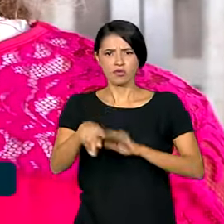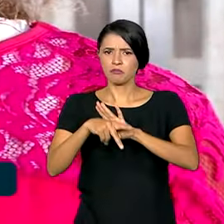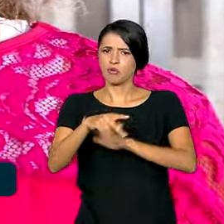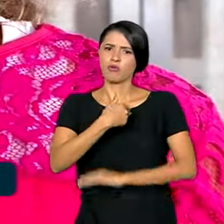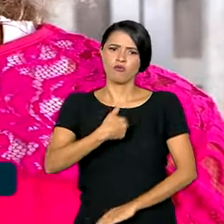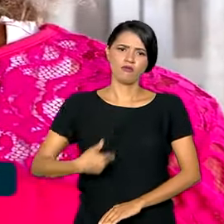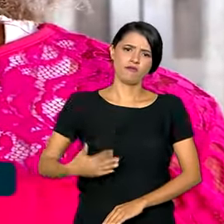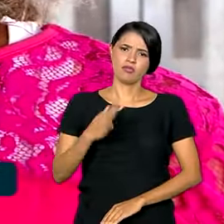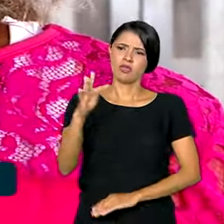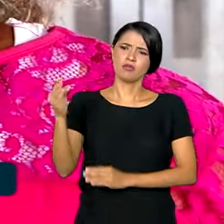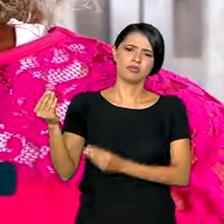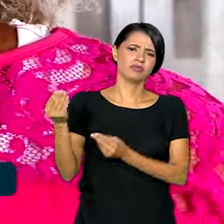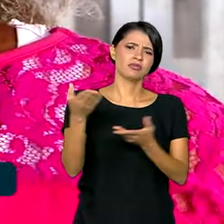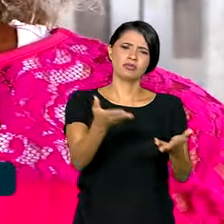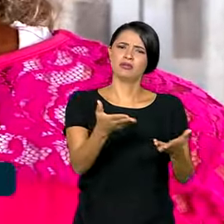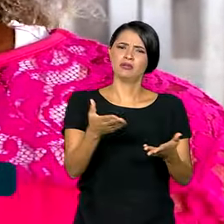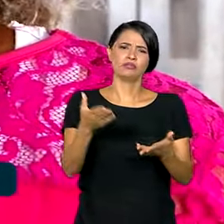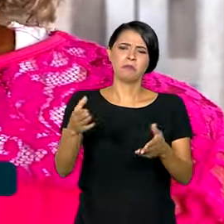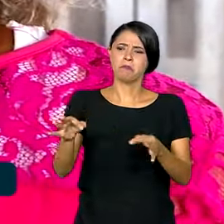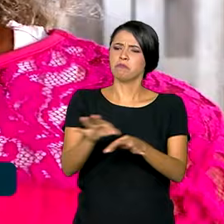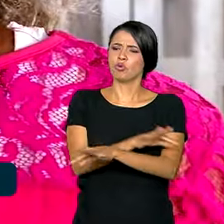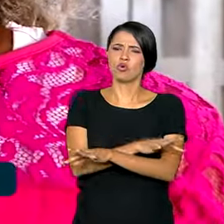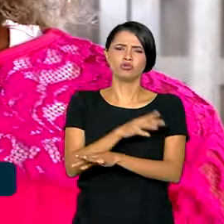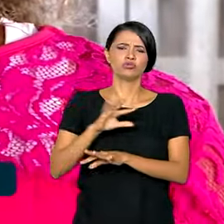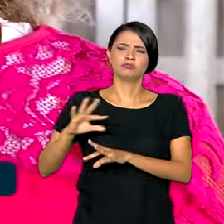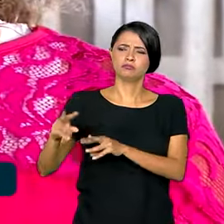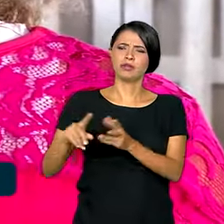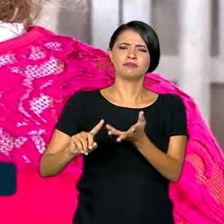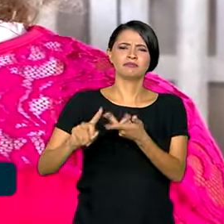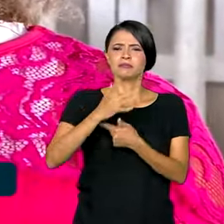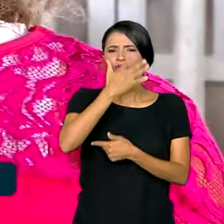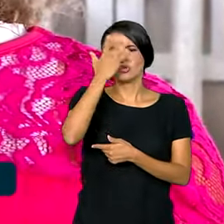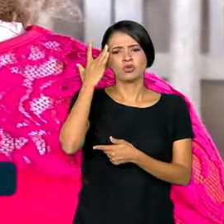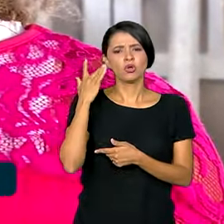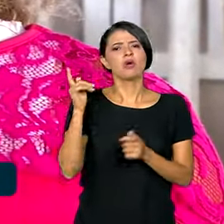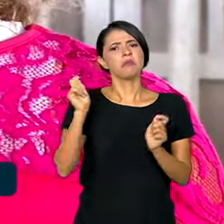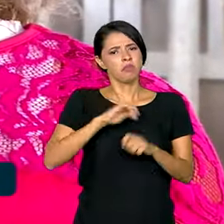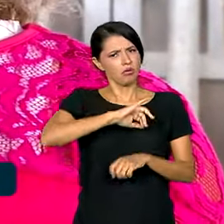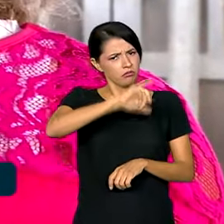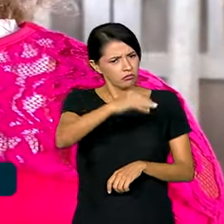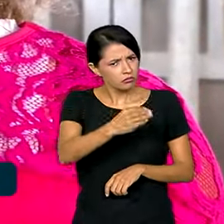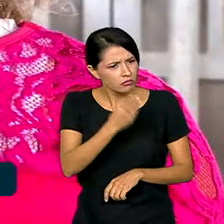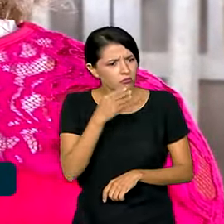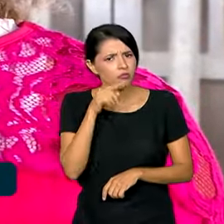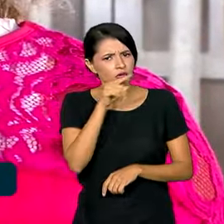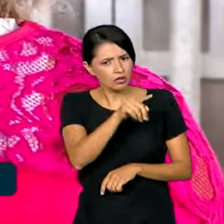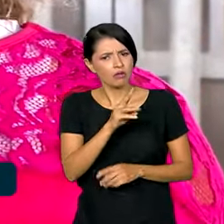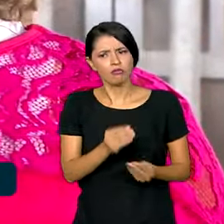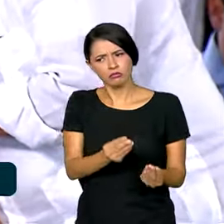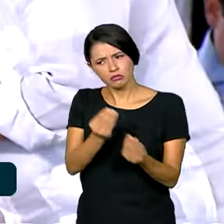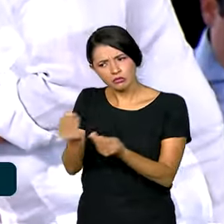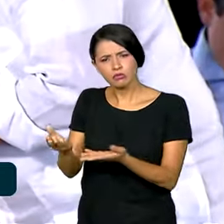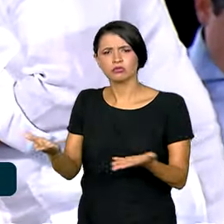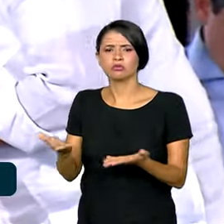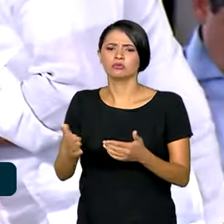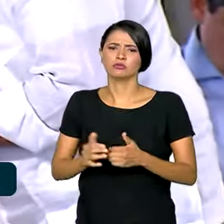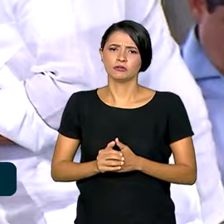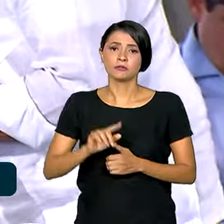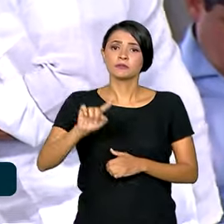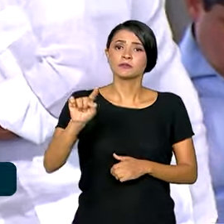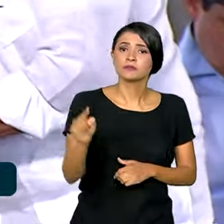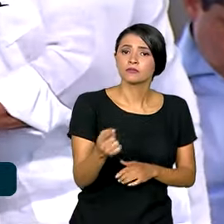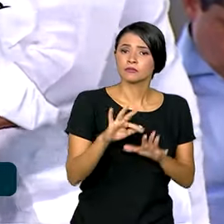federal tá dando pra muitos tá quitado, pra muitos não tá, né? Mas que possa usufruir daquilo que ele tá entregando hoje. Mil